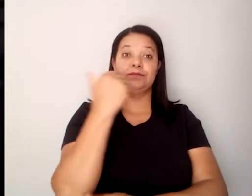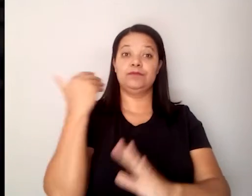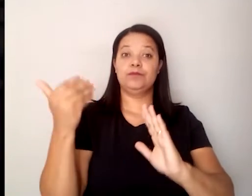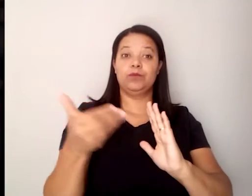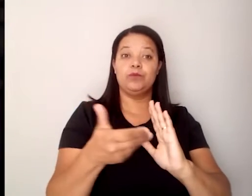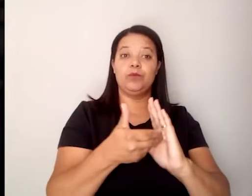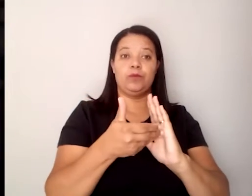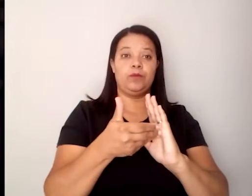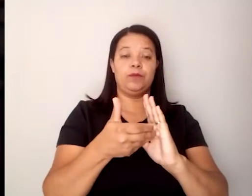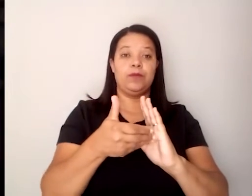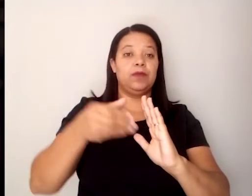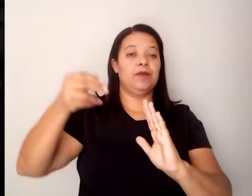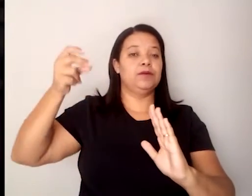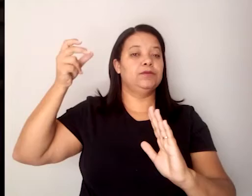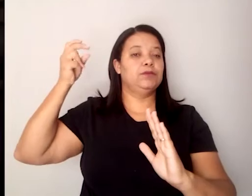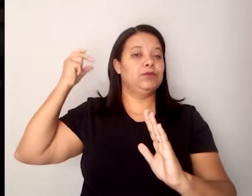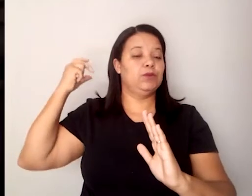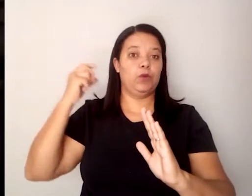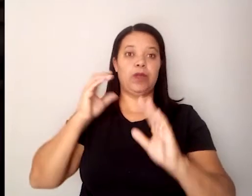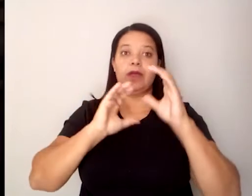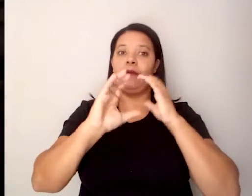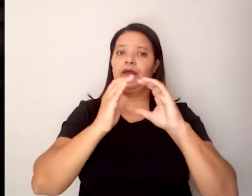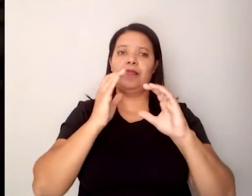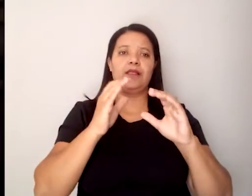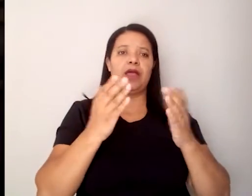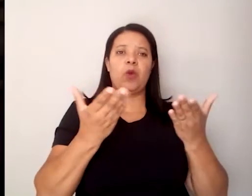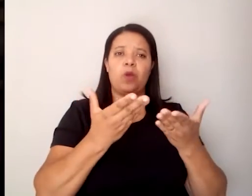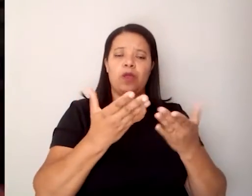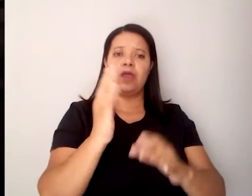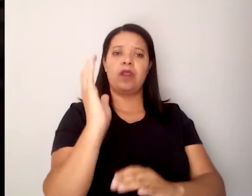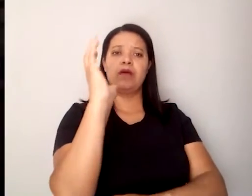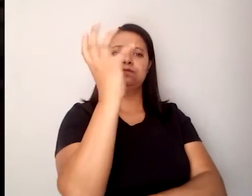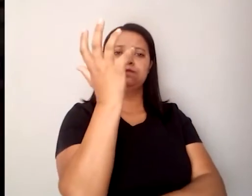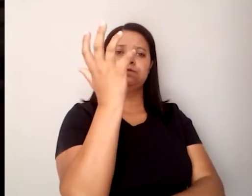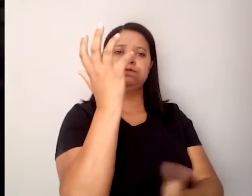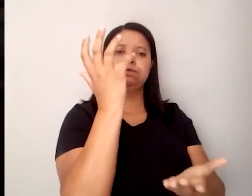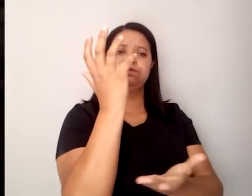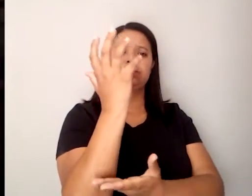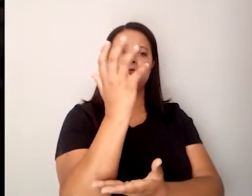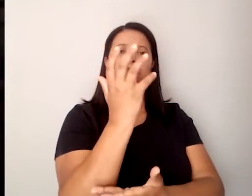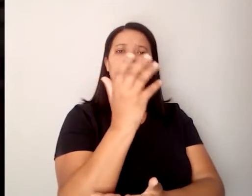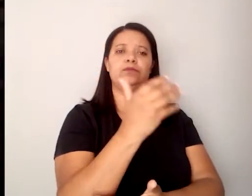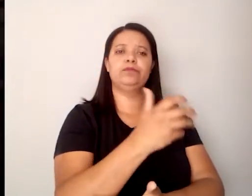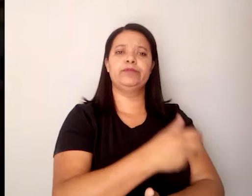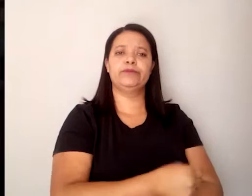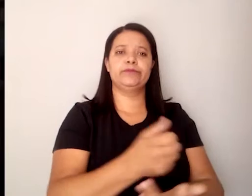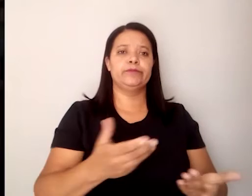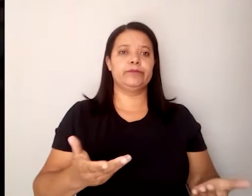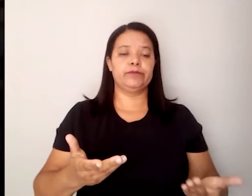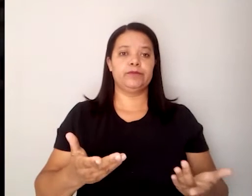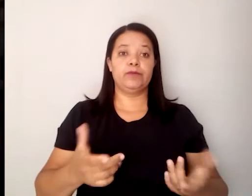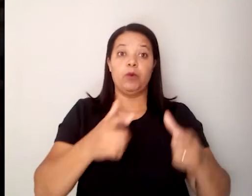não desmatada, não é o pasto, o ex-pasto de gado desmatado onde eles vivem